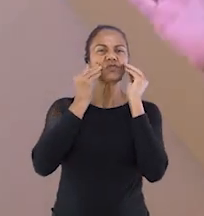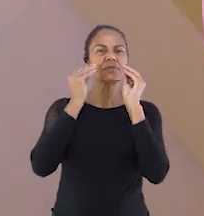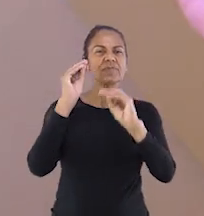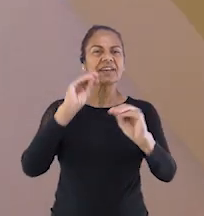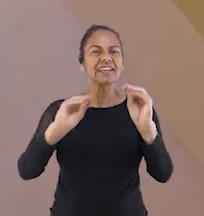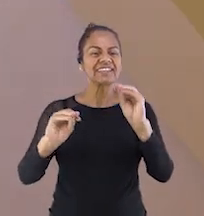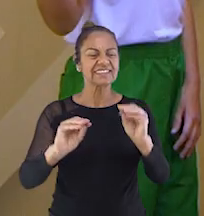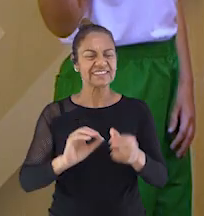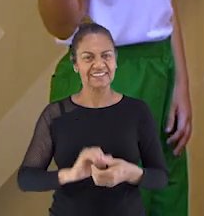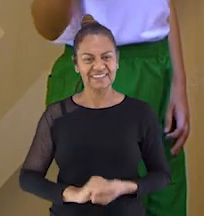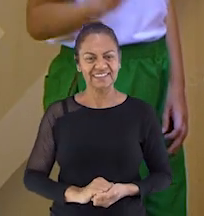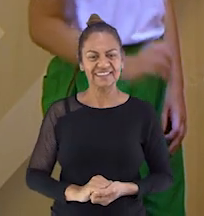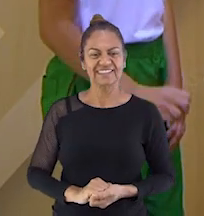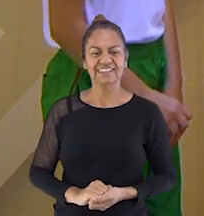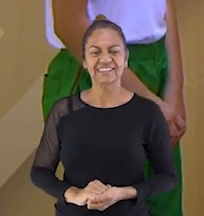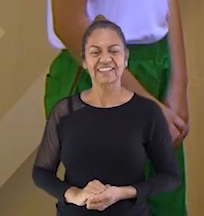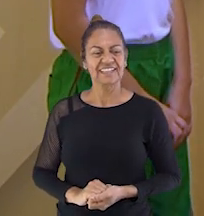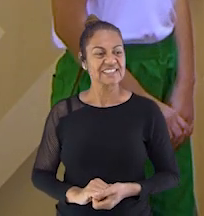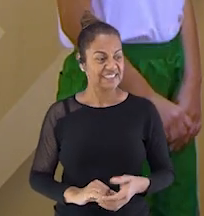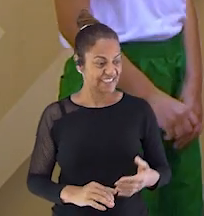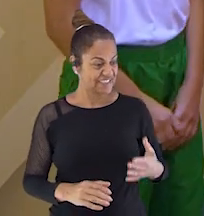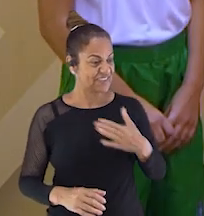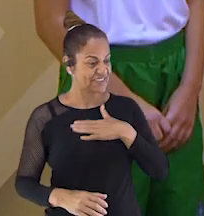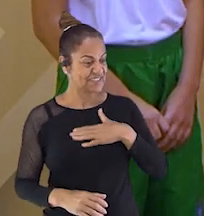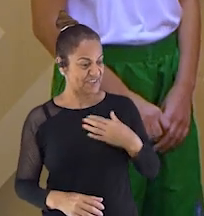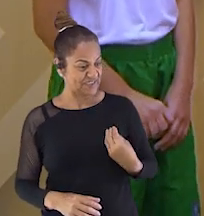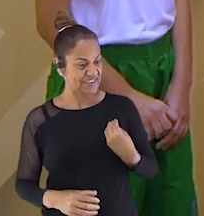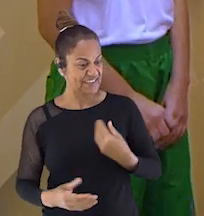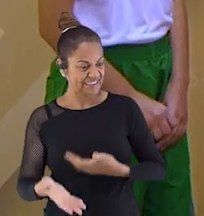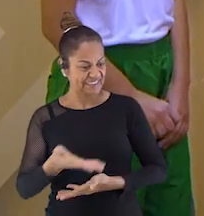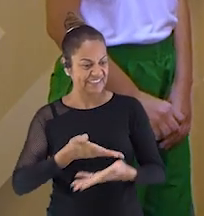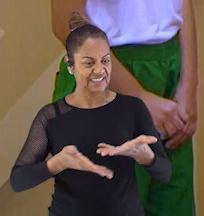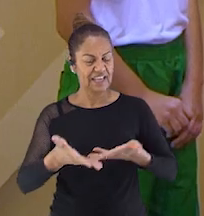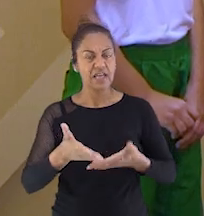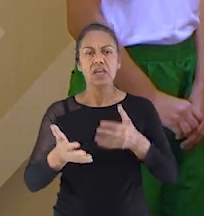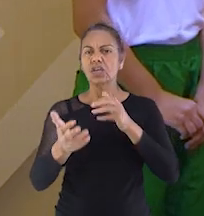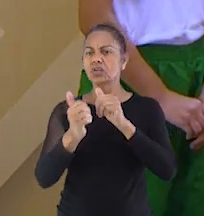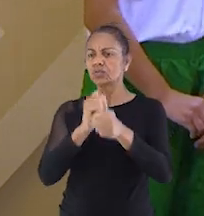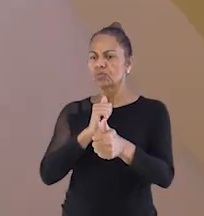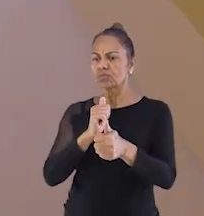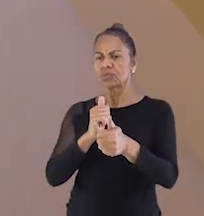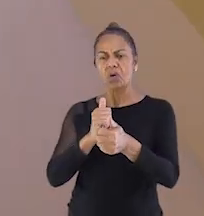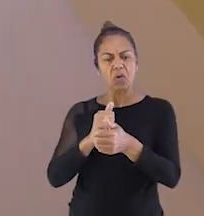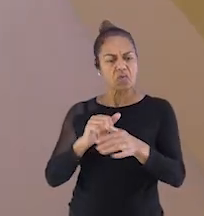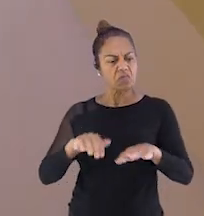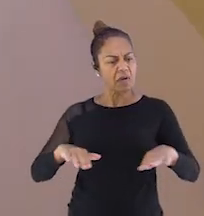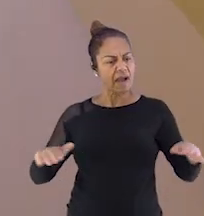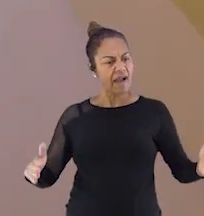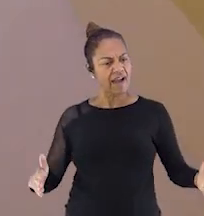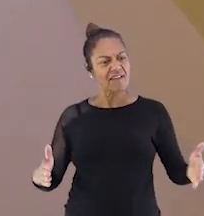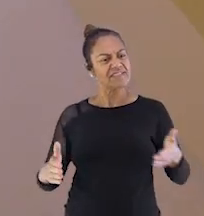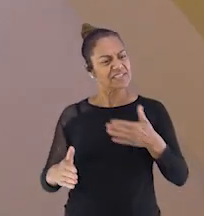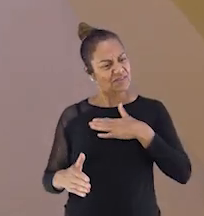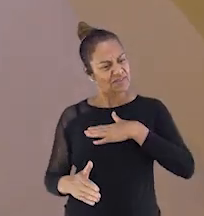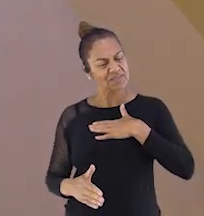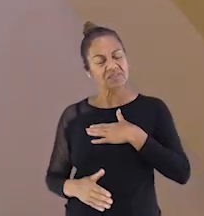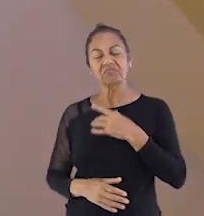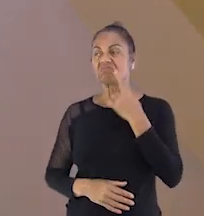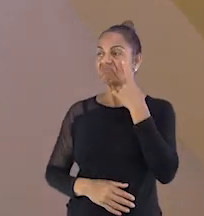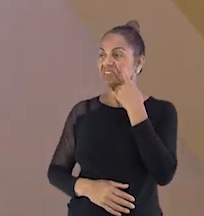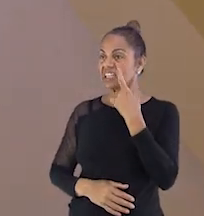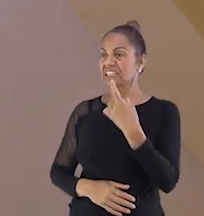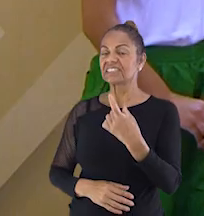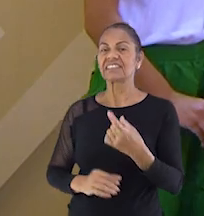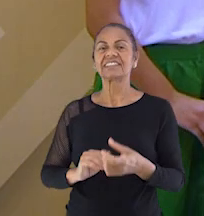gente! Gostou da participação, Débora? Sim! É? E o que você achou desse jogo? Bem interessante e legal. É?